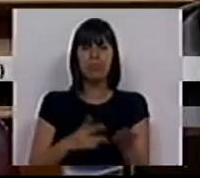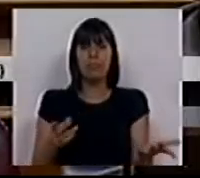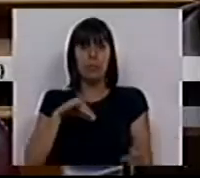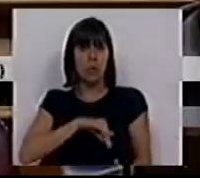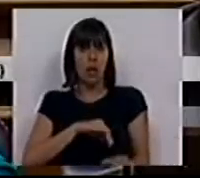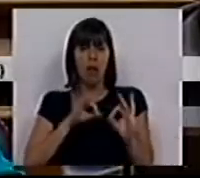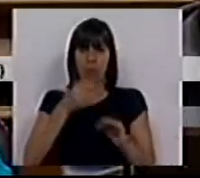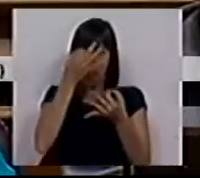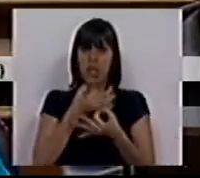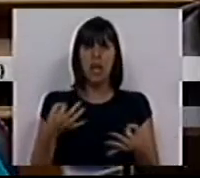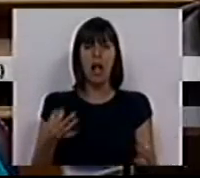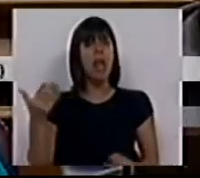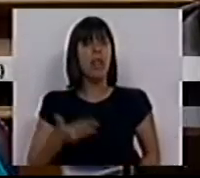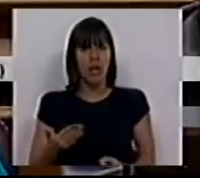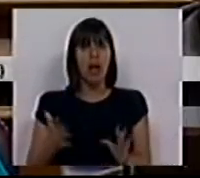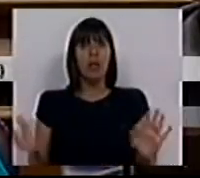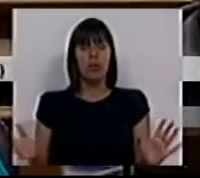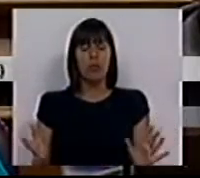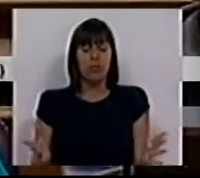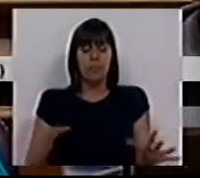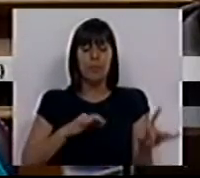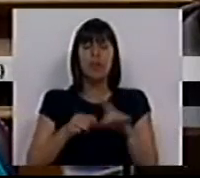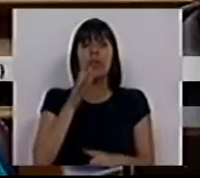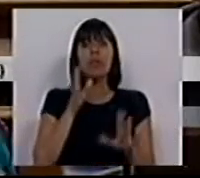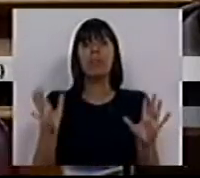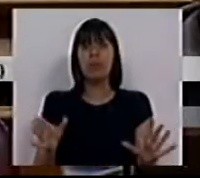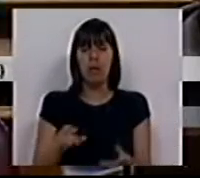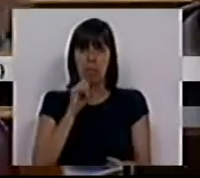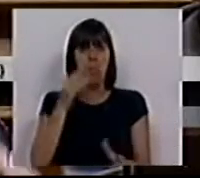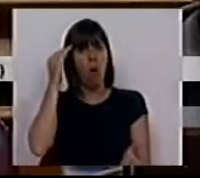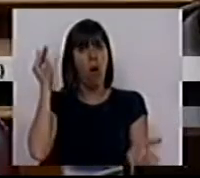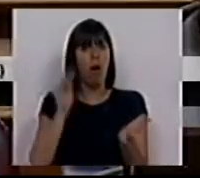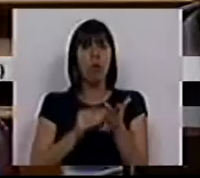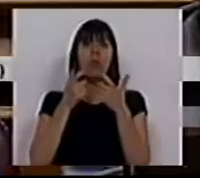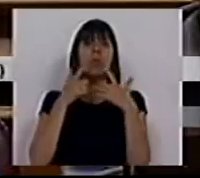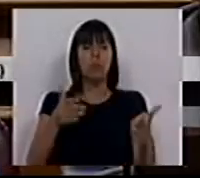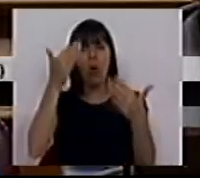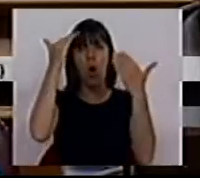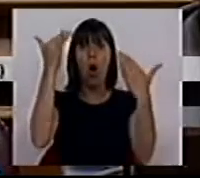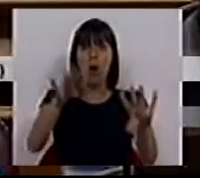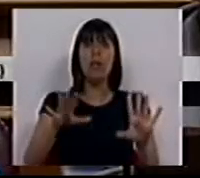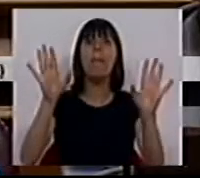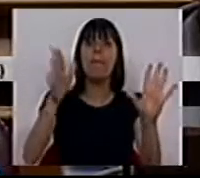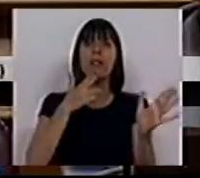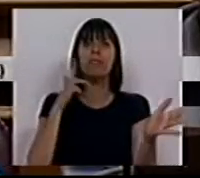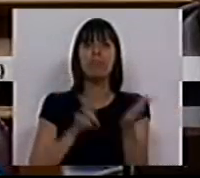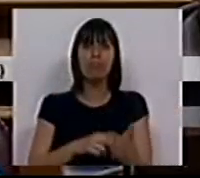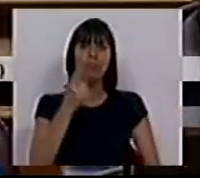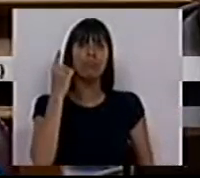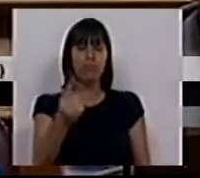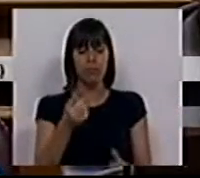com salário, com dignidade, com direitos? Sr. Deputado, pode inventar tudo o que quiser no seu discurso. A verdade é uma.